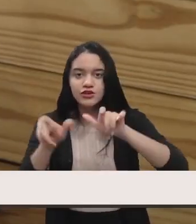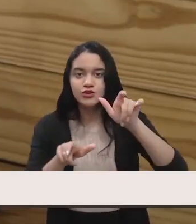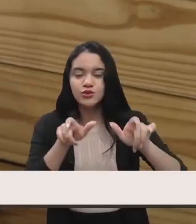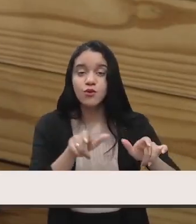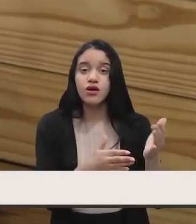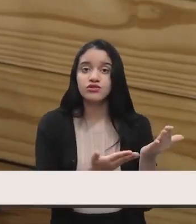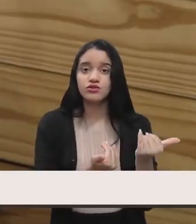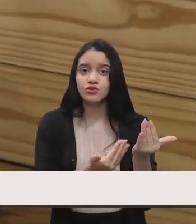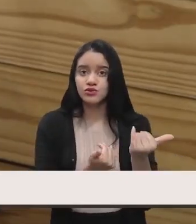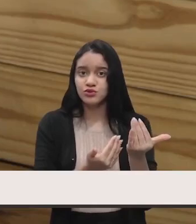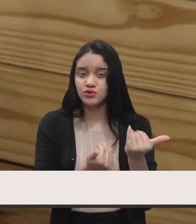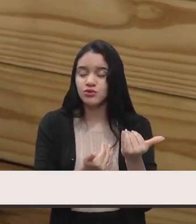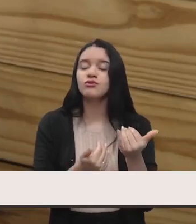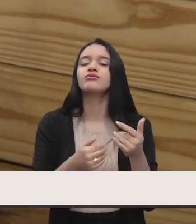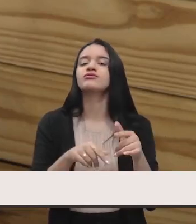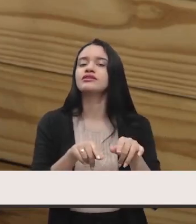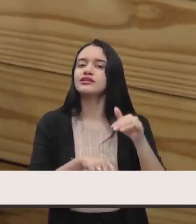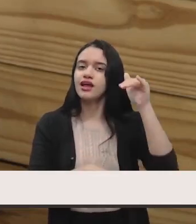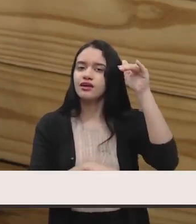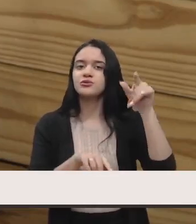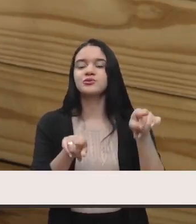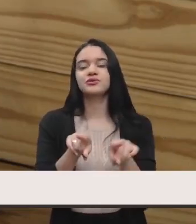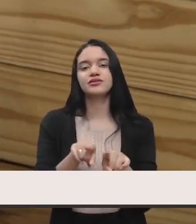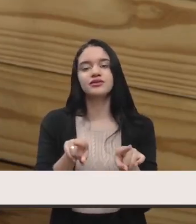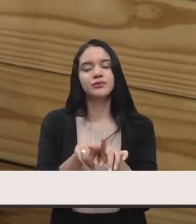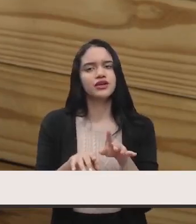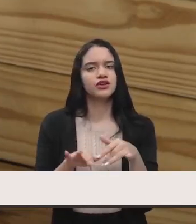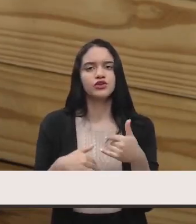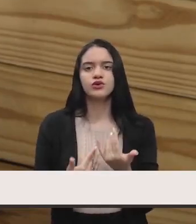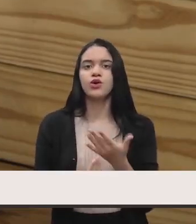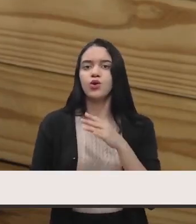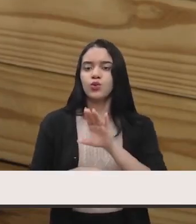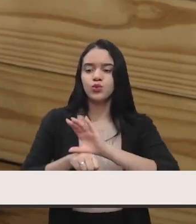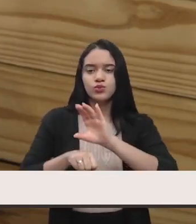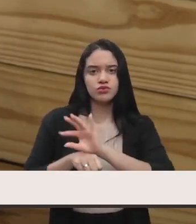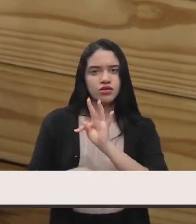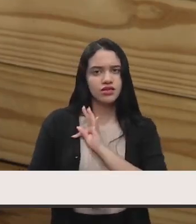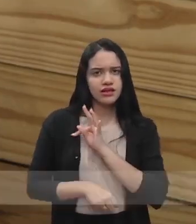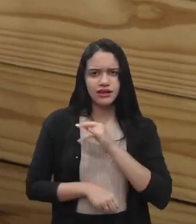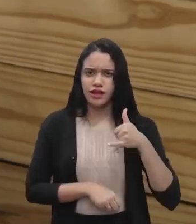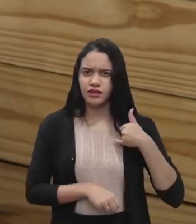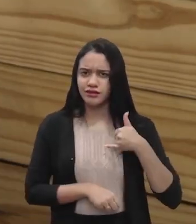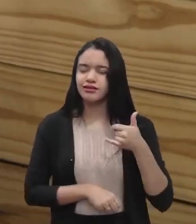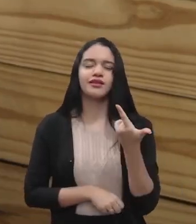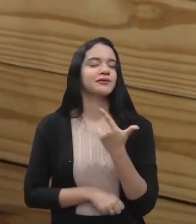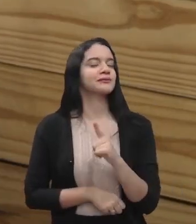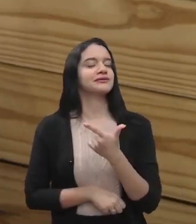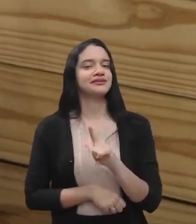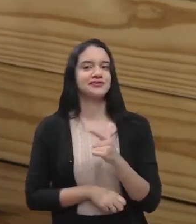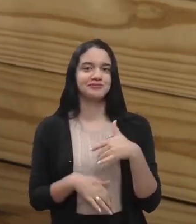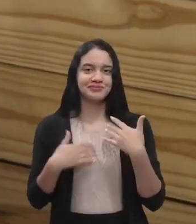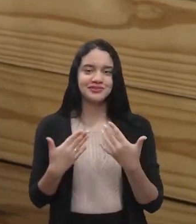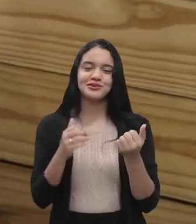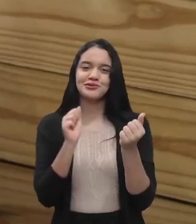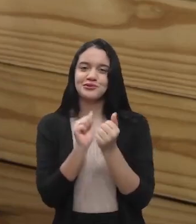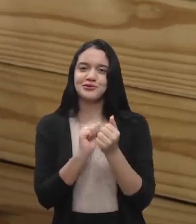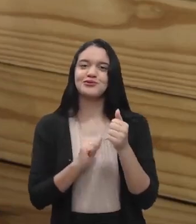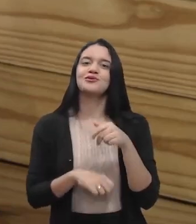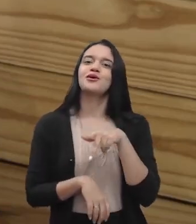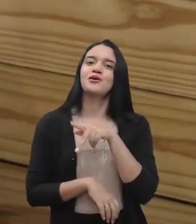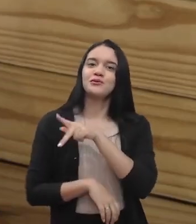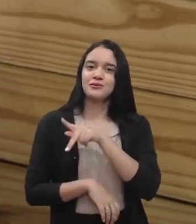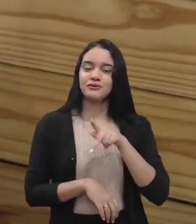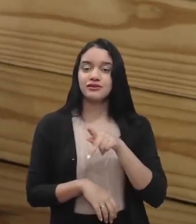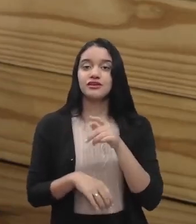de jovens e adultos, né, porque para curso técnico não tem idade. E aí eu vou aqui junto com a professora Fabiana